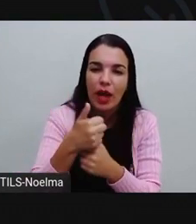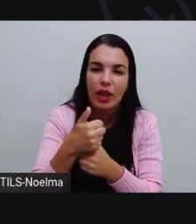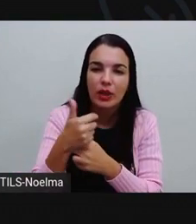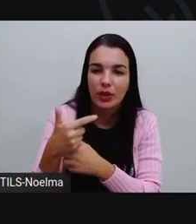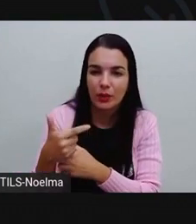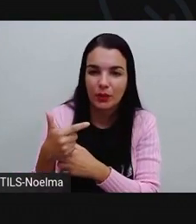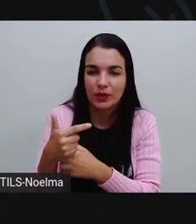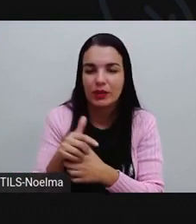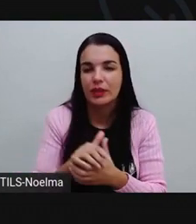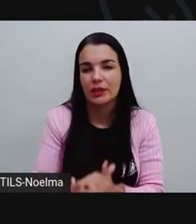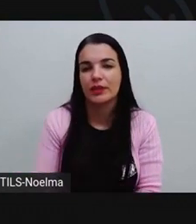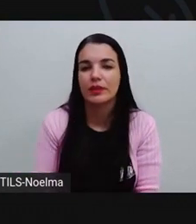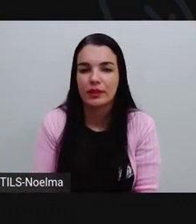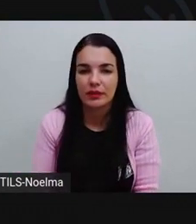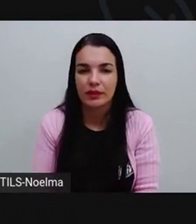aqui.